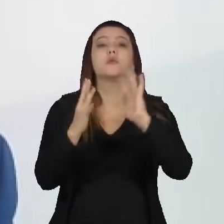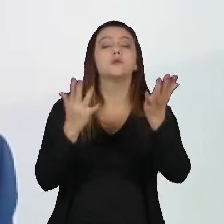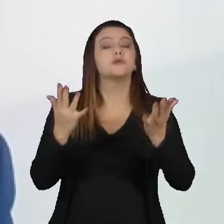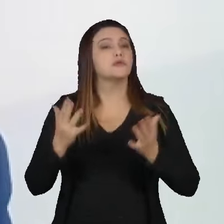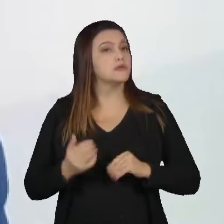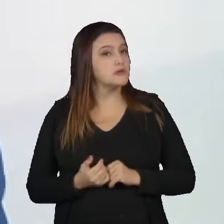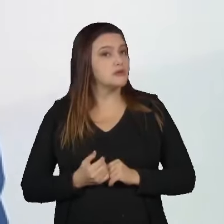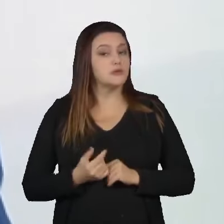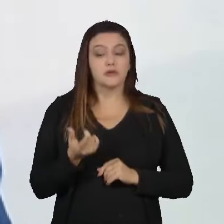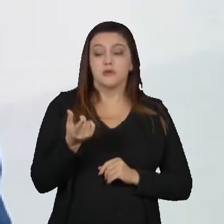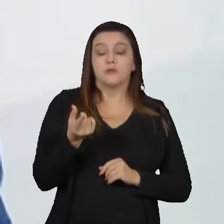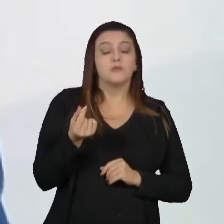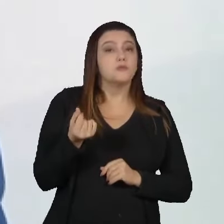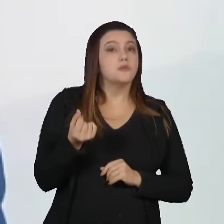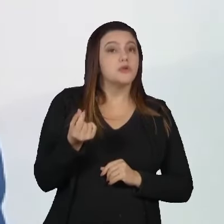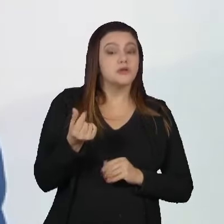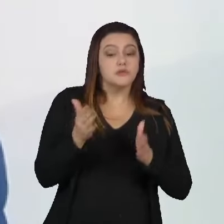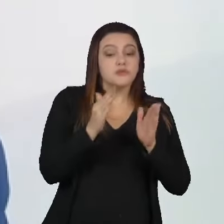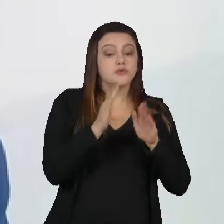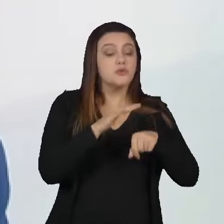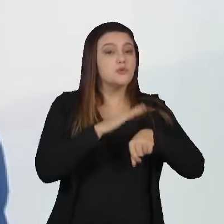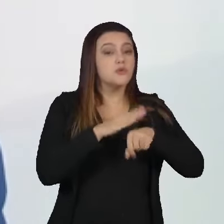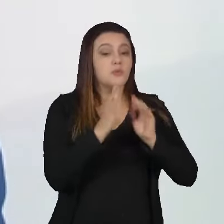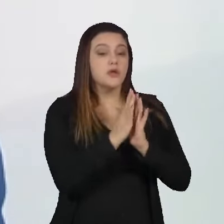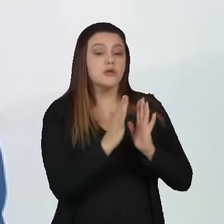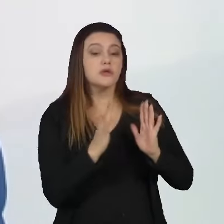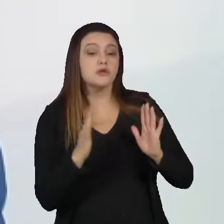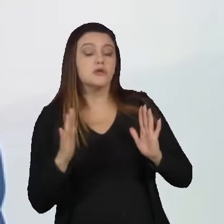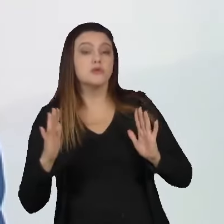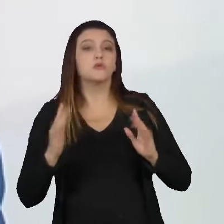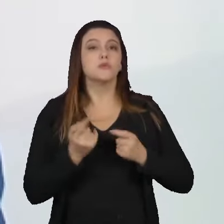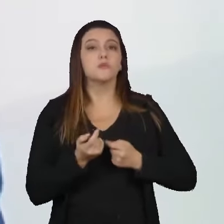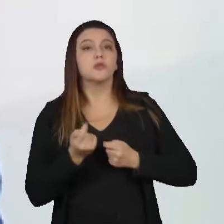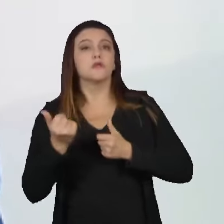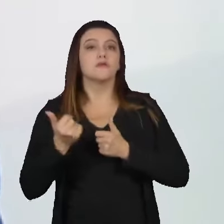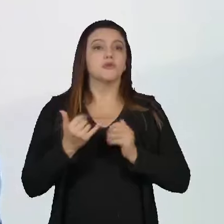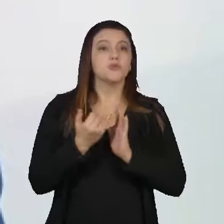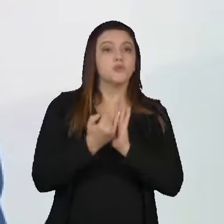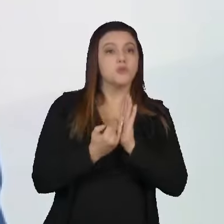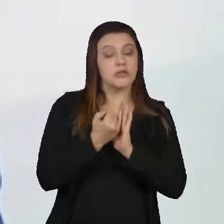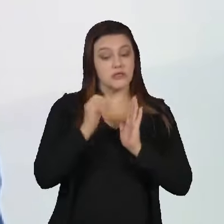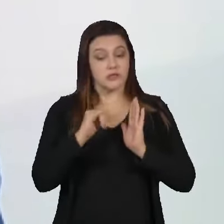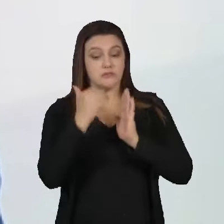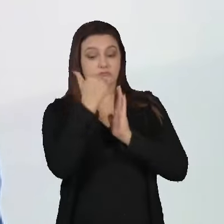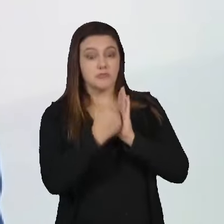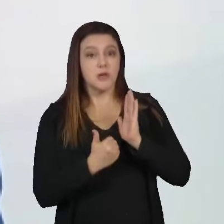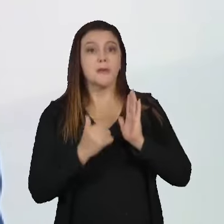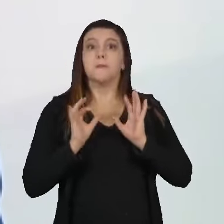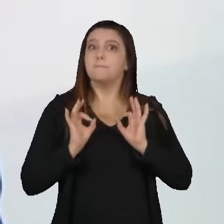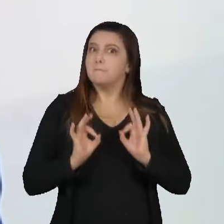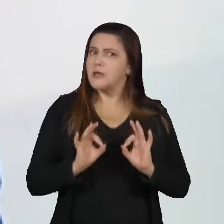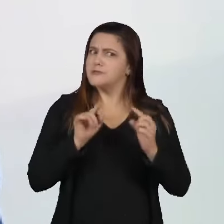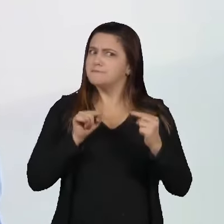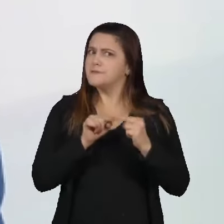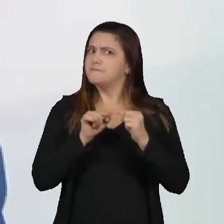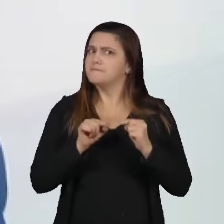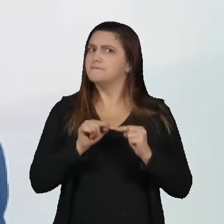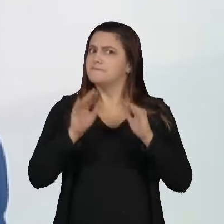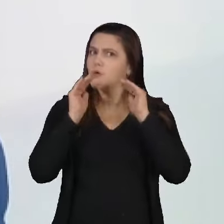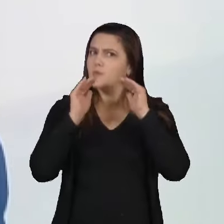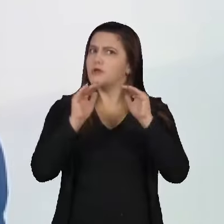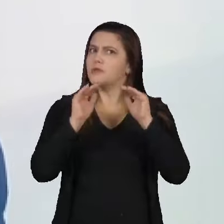preços ao longo do período do benefício fiscal. Verificar se aquela isenção foi realmente efetiva, reduzir o